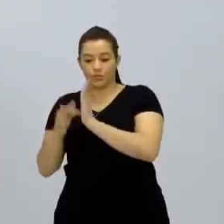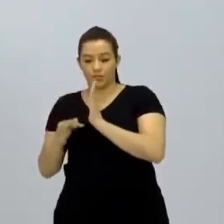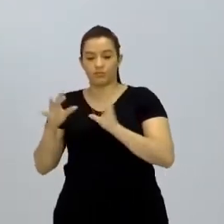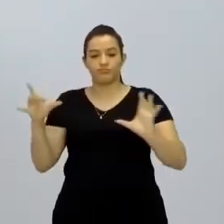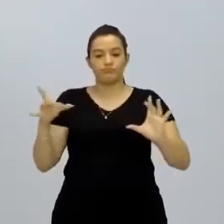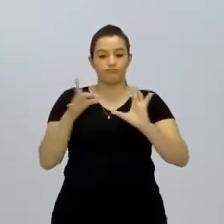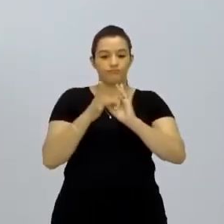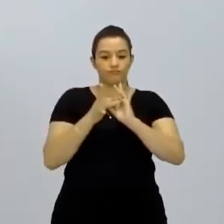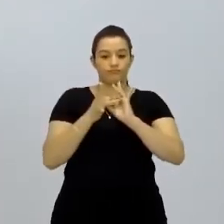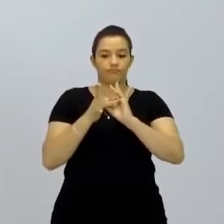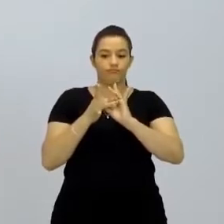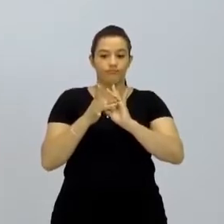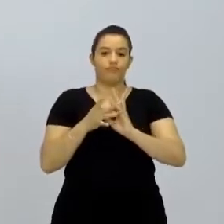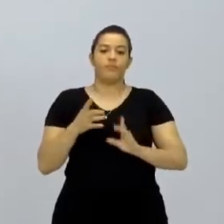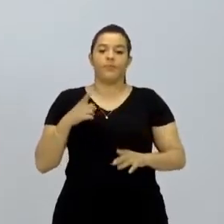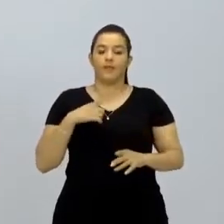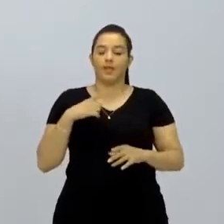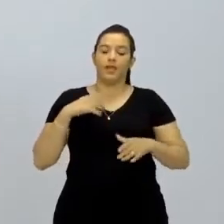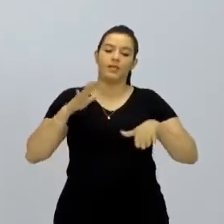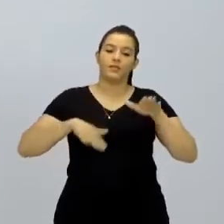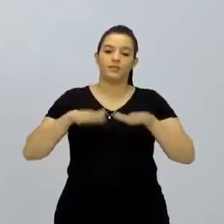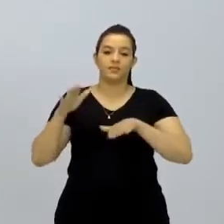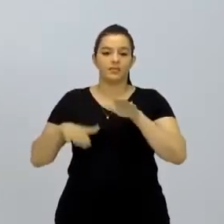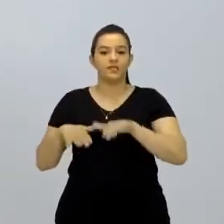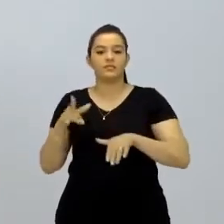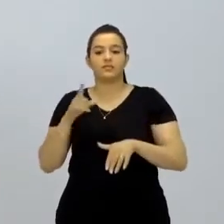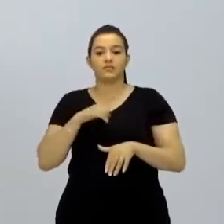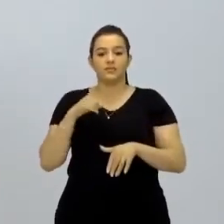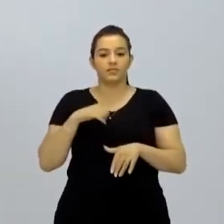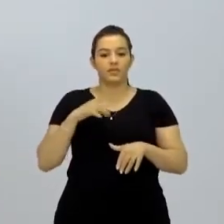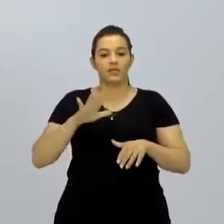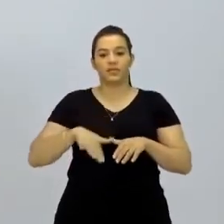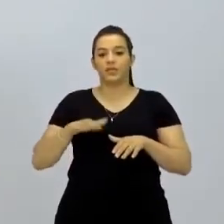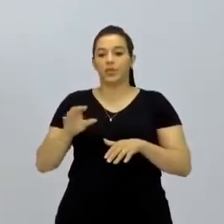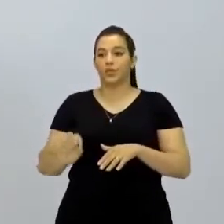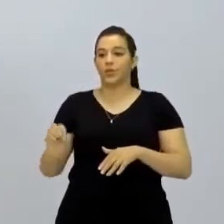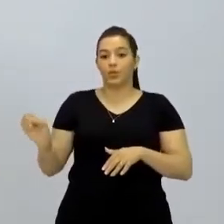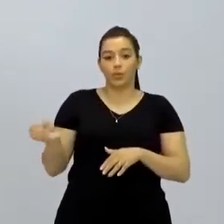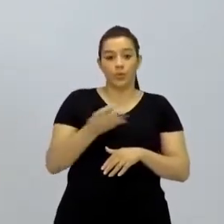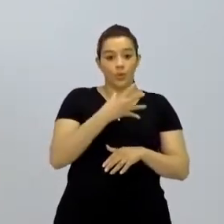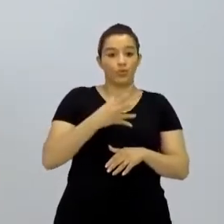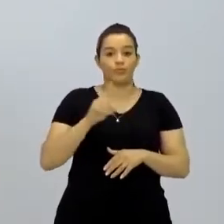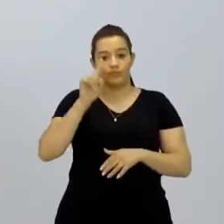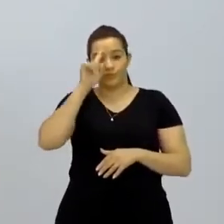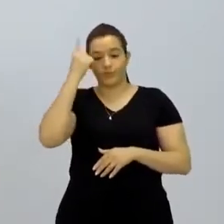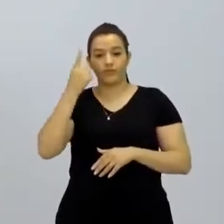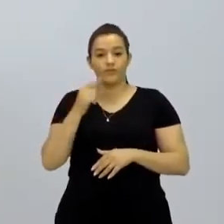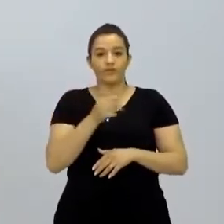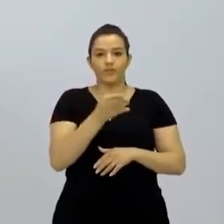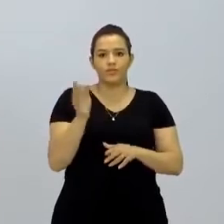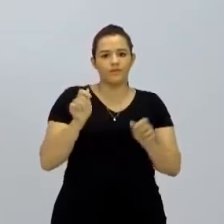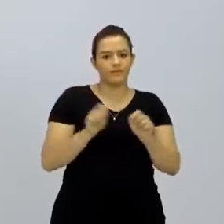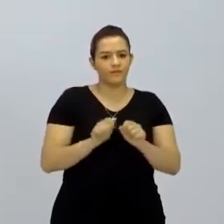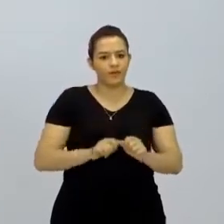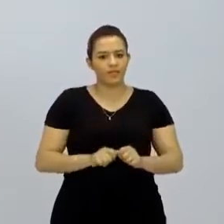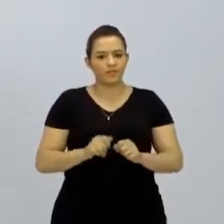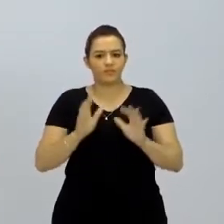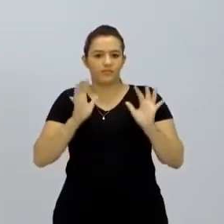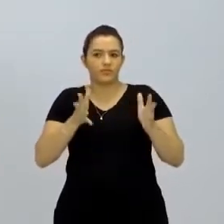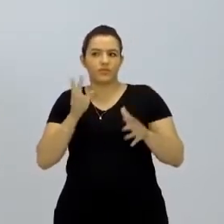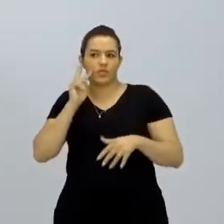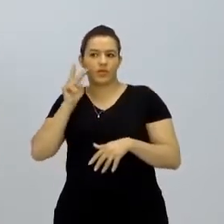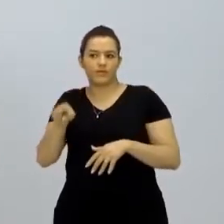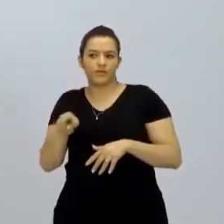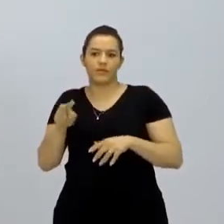mencionei assim, muitas vezes, ou no decorrer, é difícil aparecer algo novo, inusitado, você sempre produz algo de que você já viu,